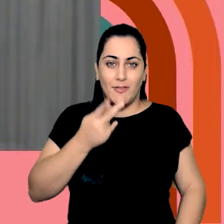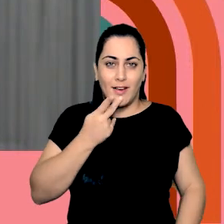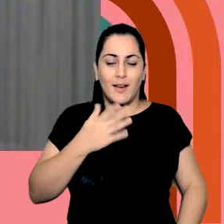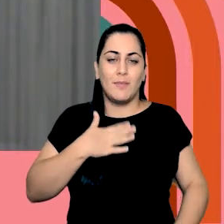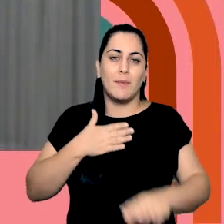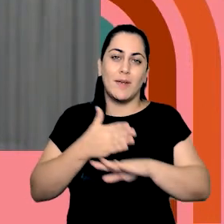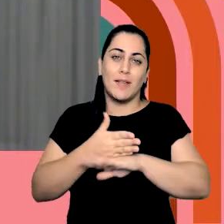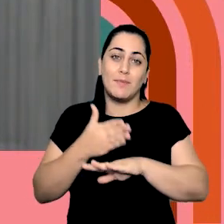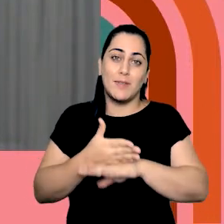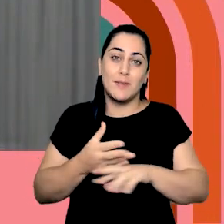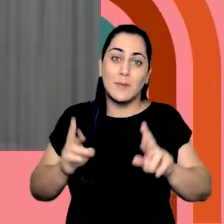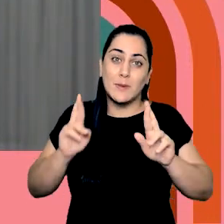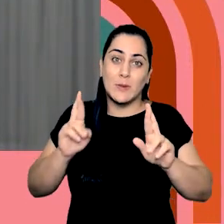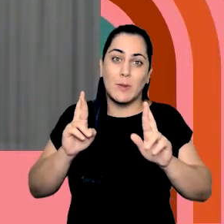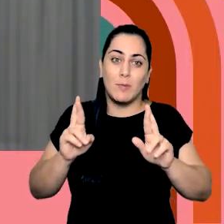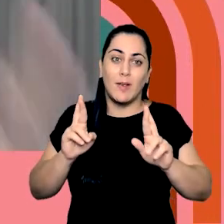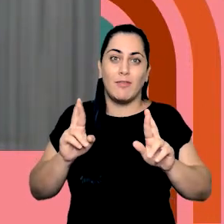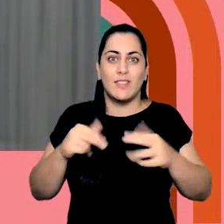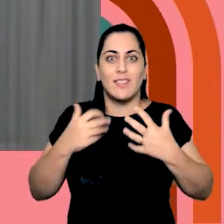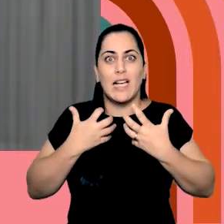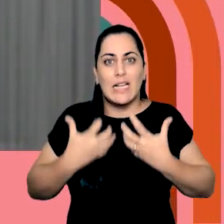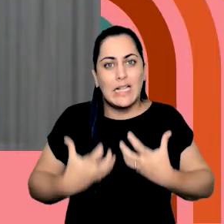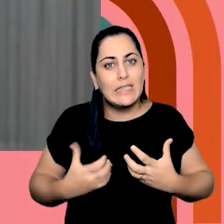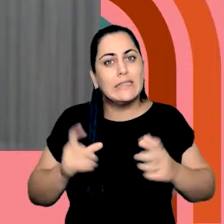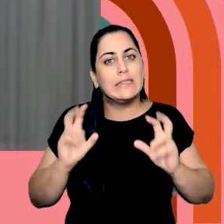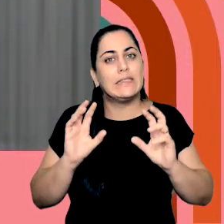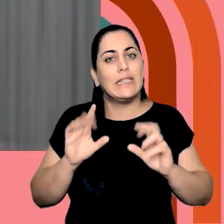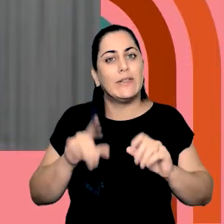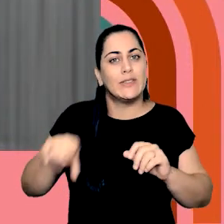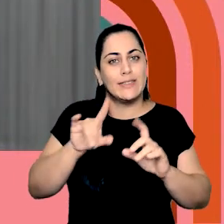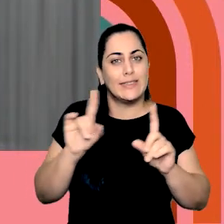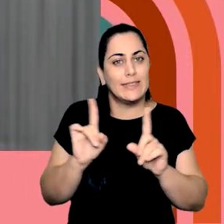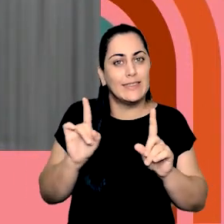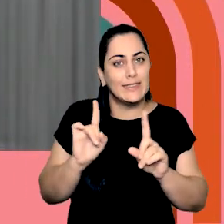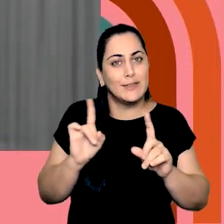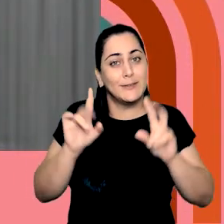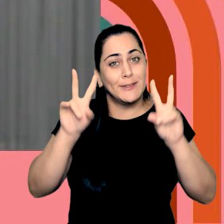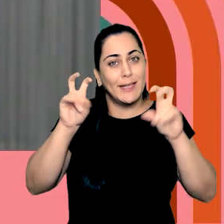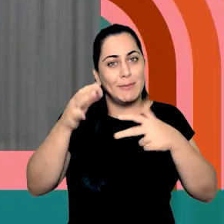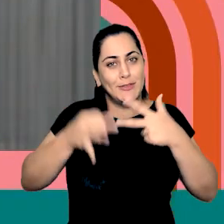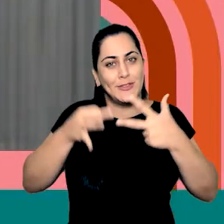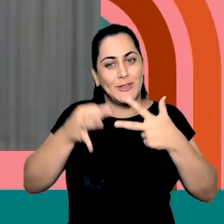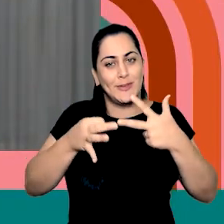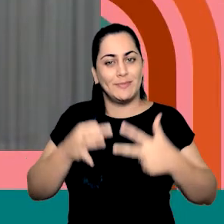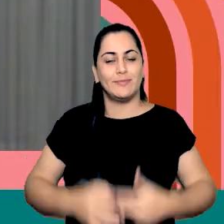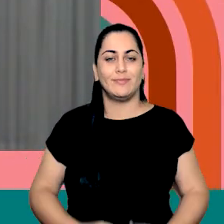minha participação, esperando não tê-los cansado com o assunto do Poder Judiciário.